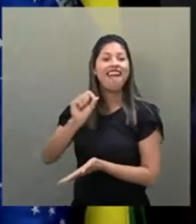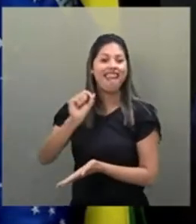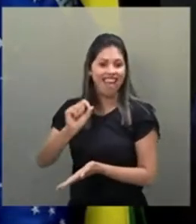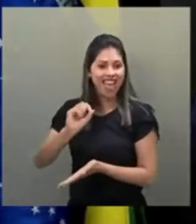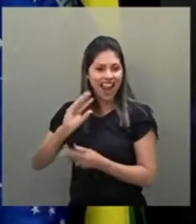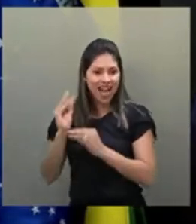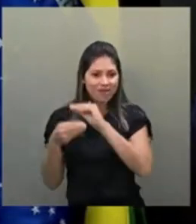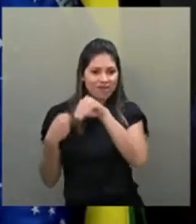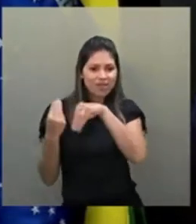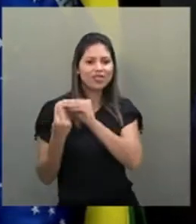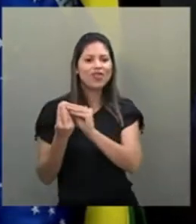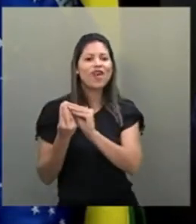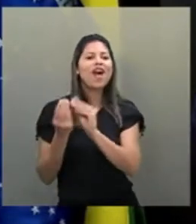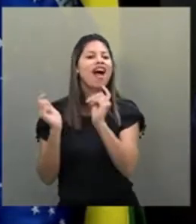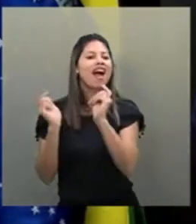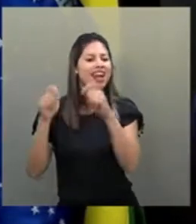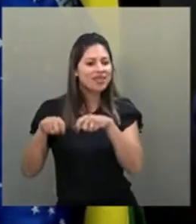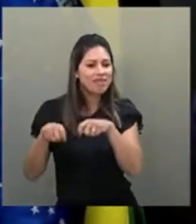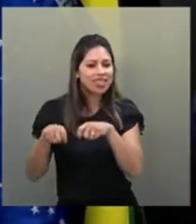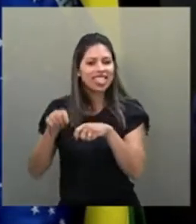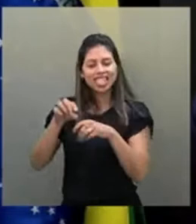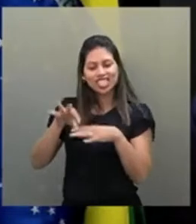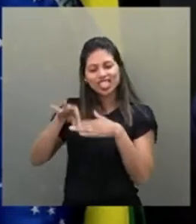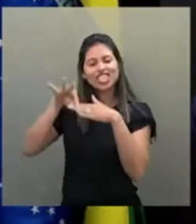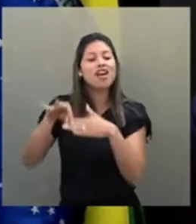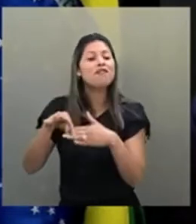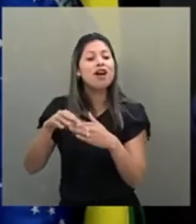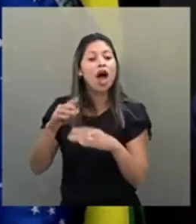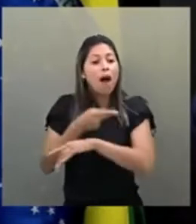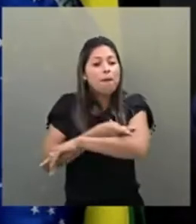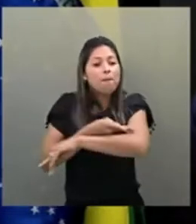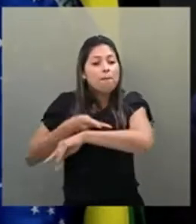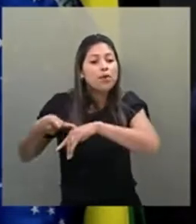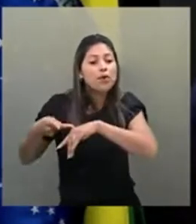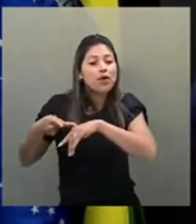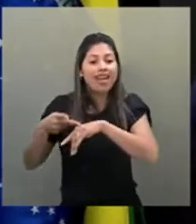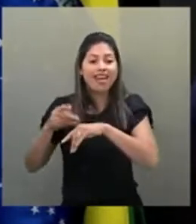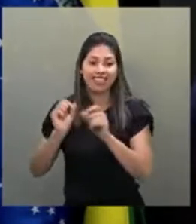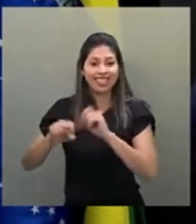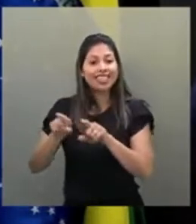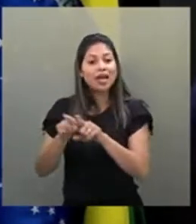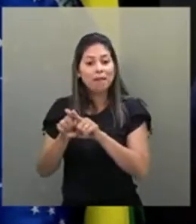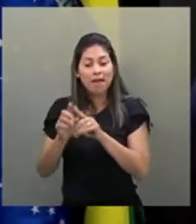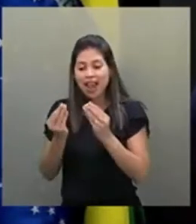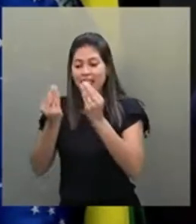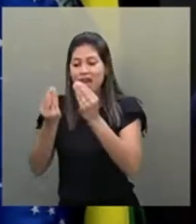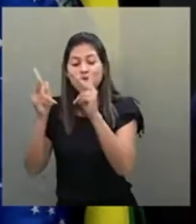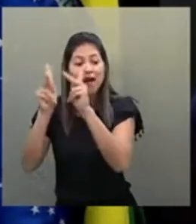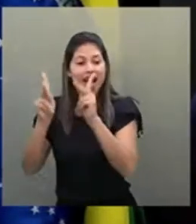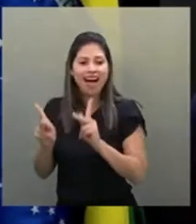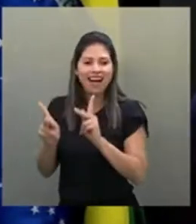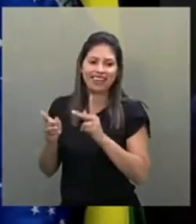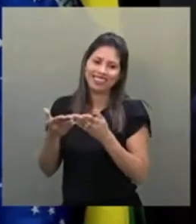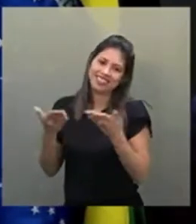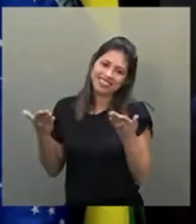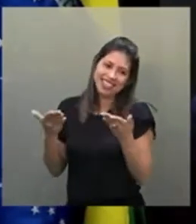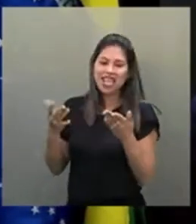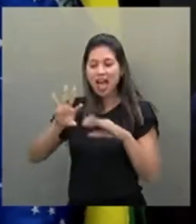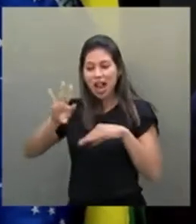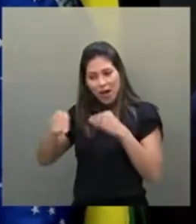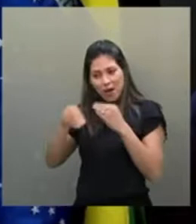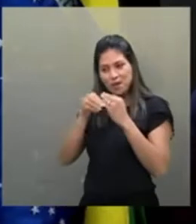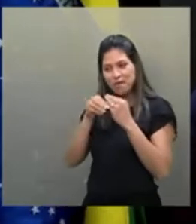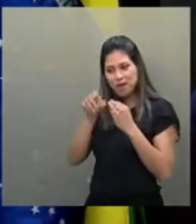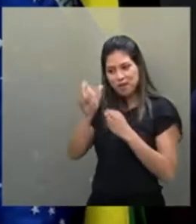que nós temos, a capacidade de levar pureza, a capacidade de nós levarmos paz. E aí eu complemento, utilizando as palavras do senador